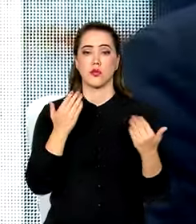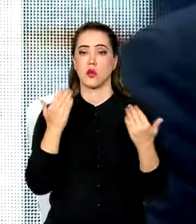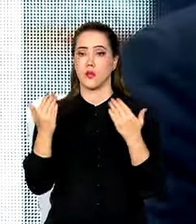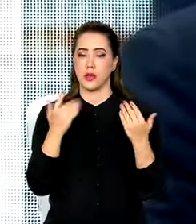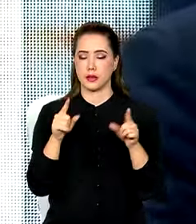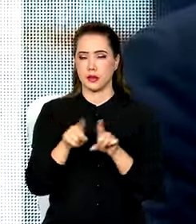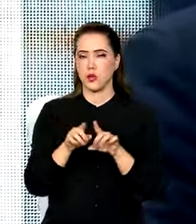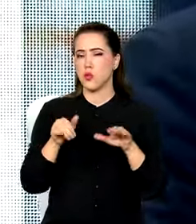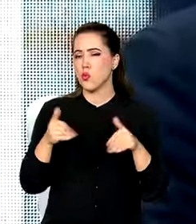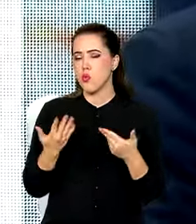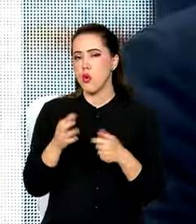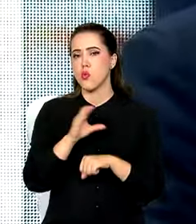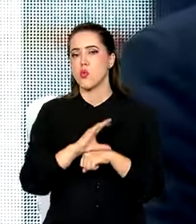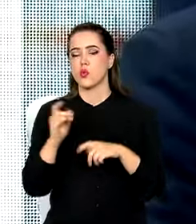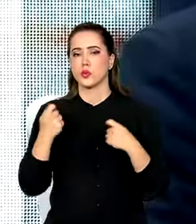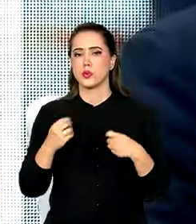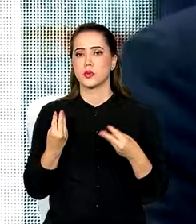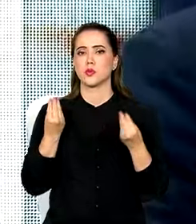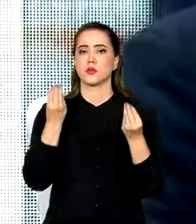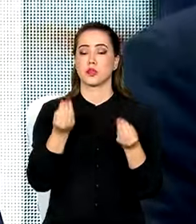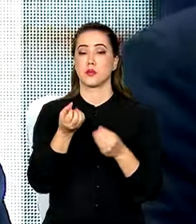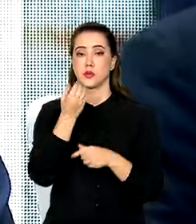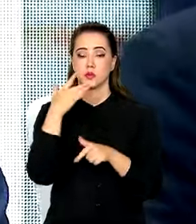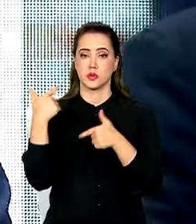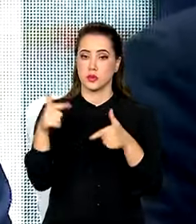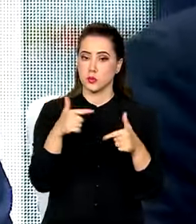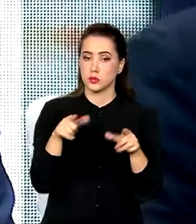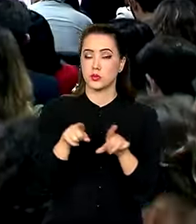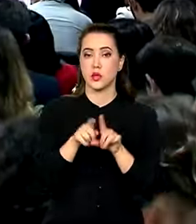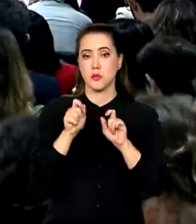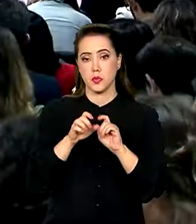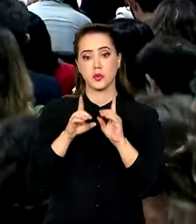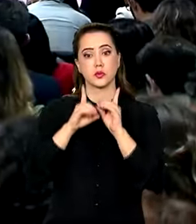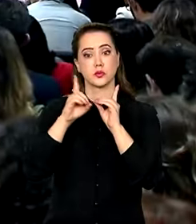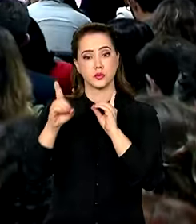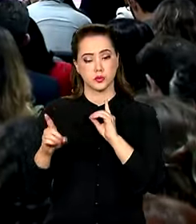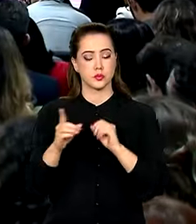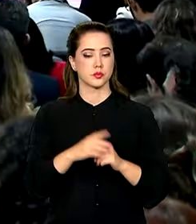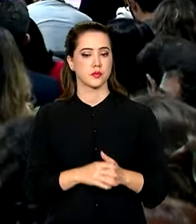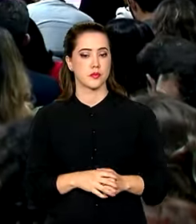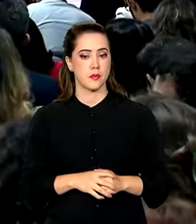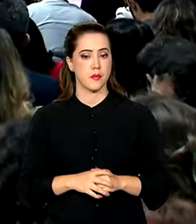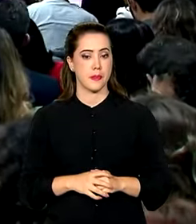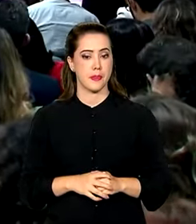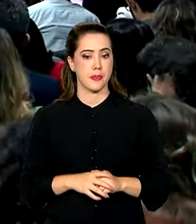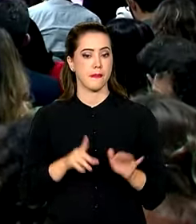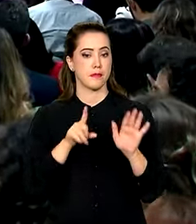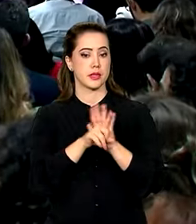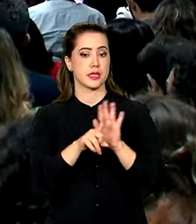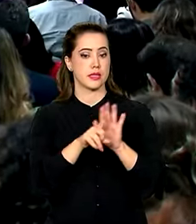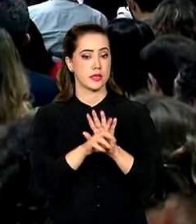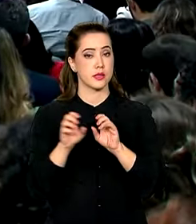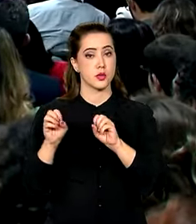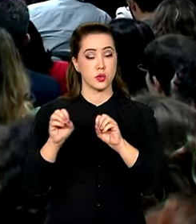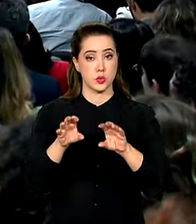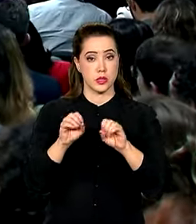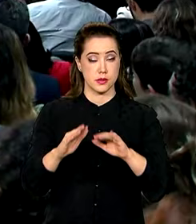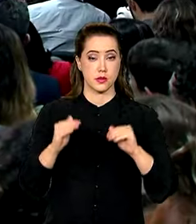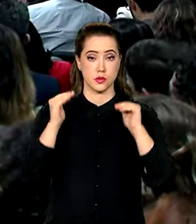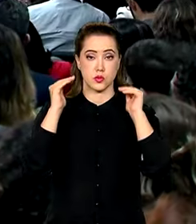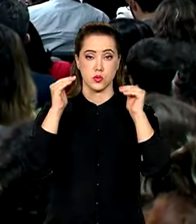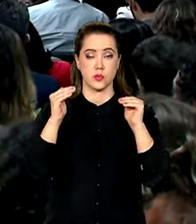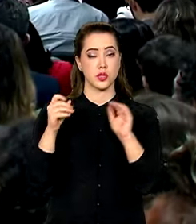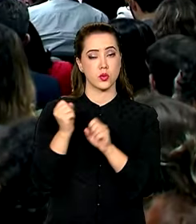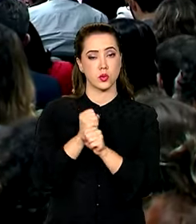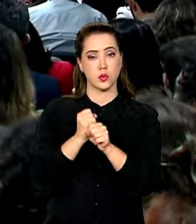pode ser ofertado para uma boa formação de profissional, que possa ser à distância. Os dados fazem parte do Censo da Educação Superior, relativo